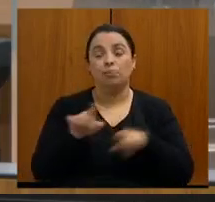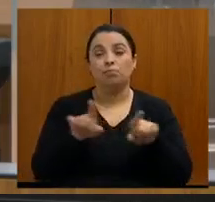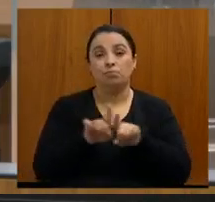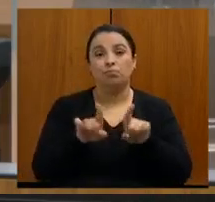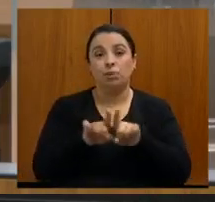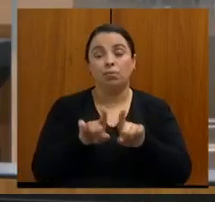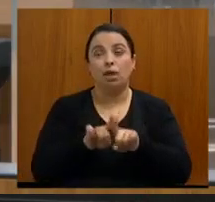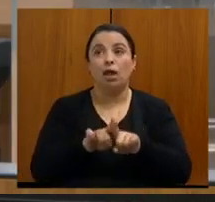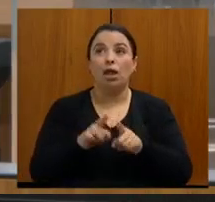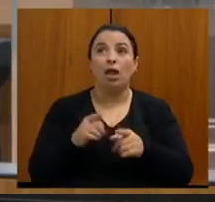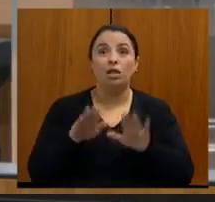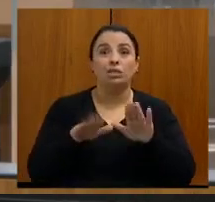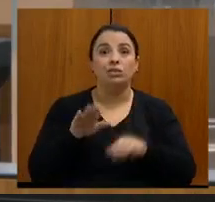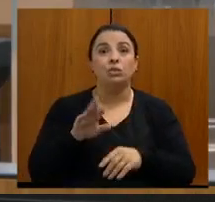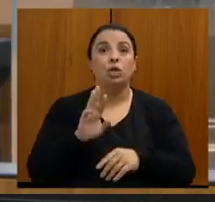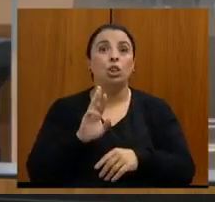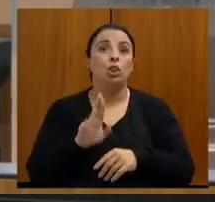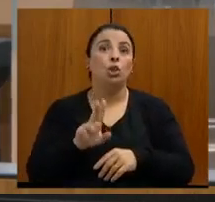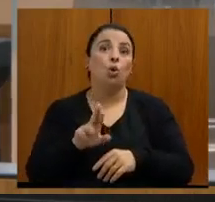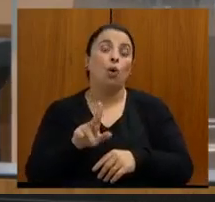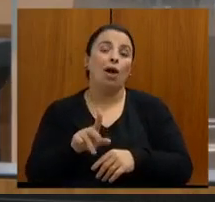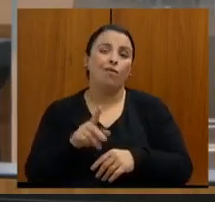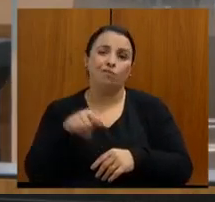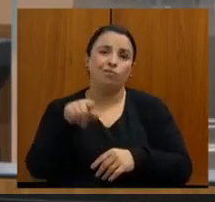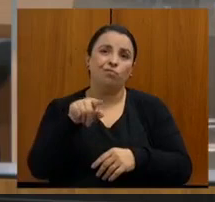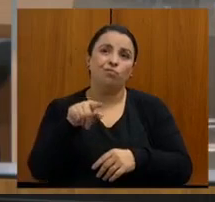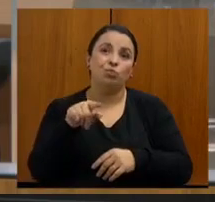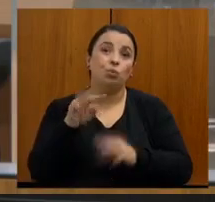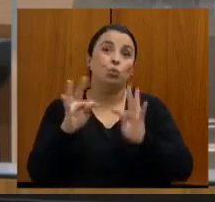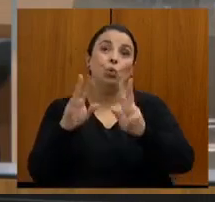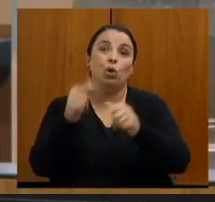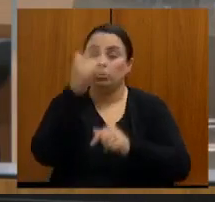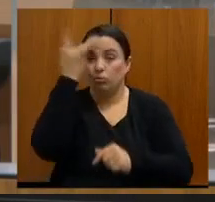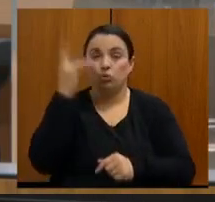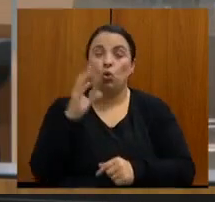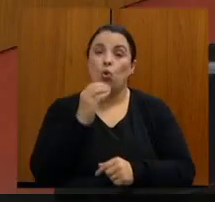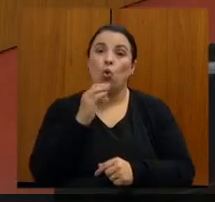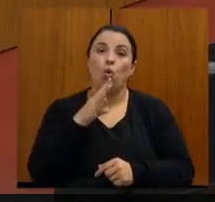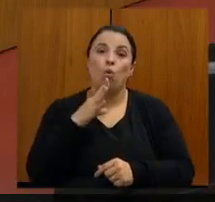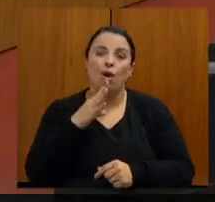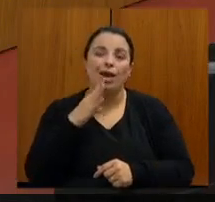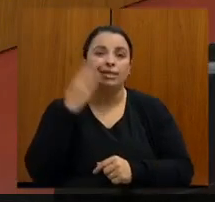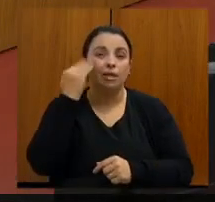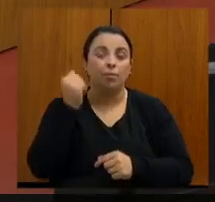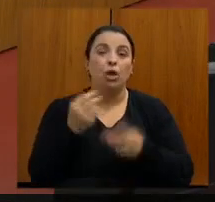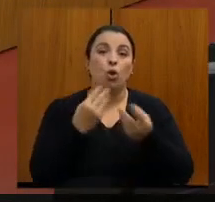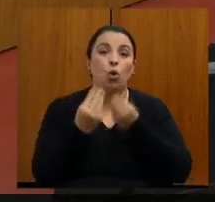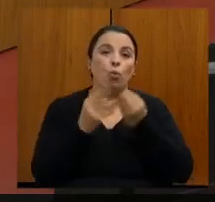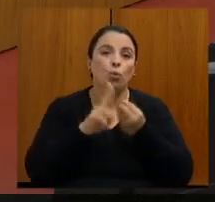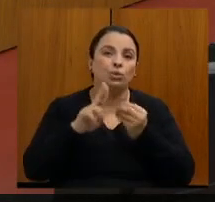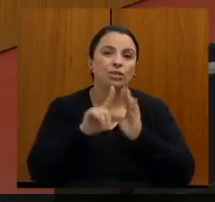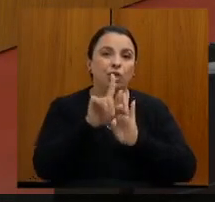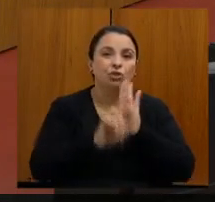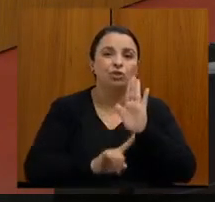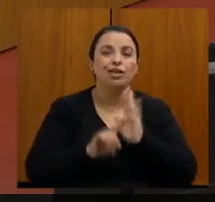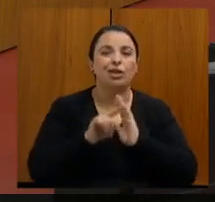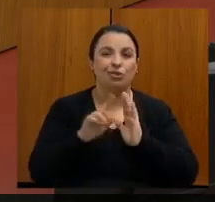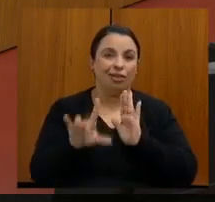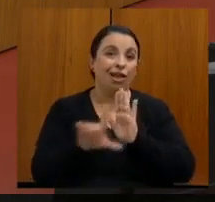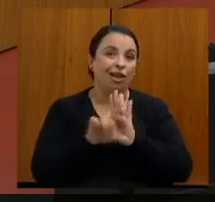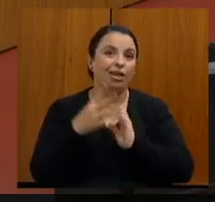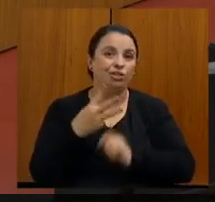talvez não seja de conhecimento público para poder saber, usar desse direito da lei dos 30 dias,